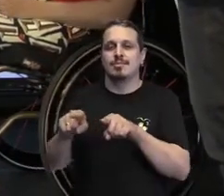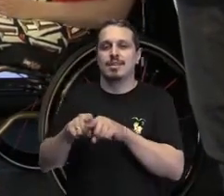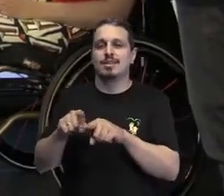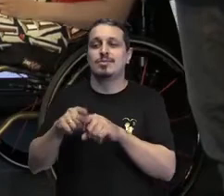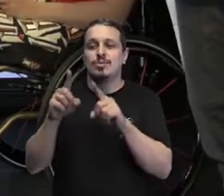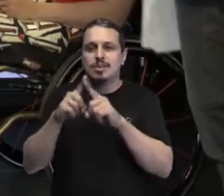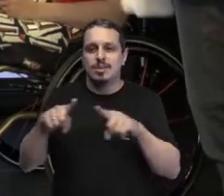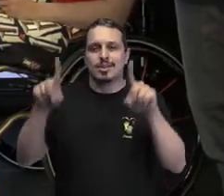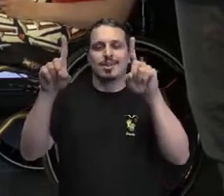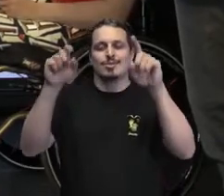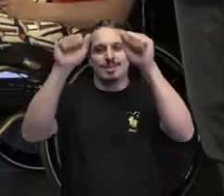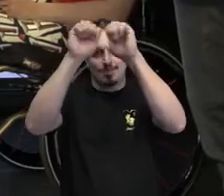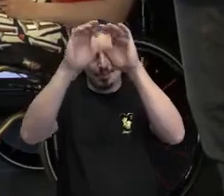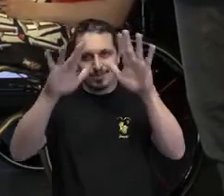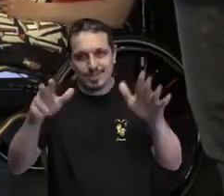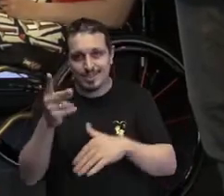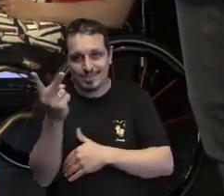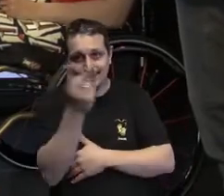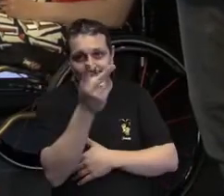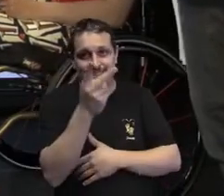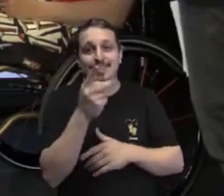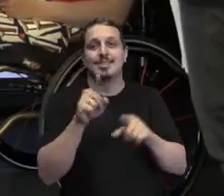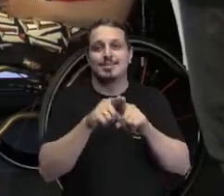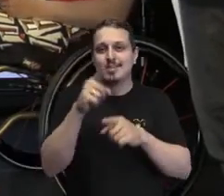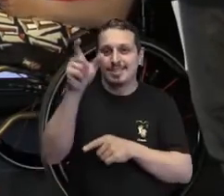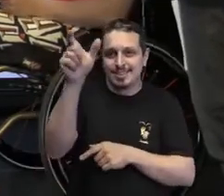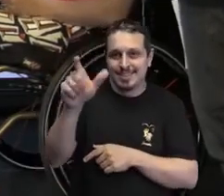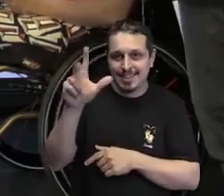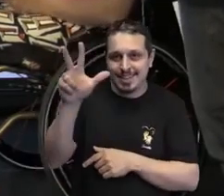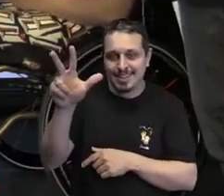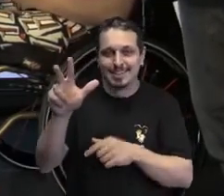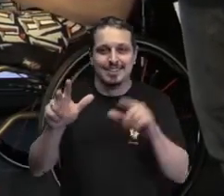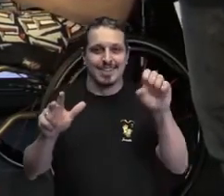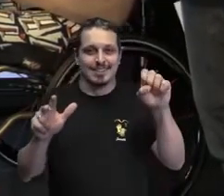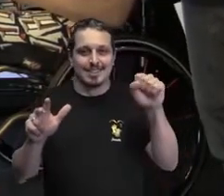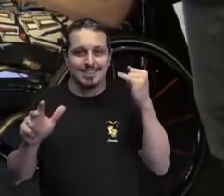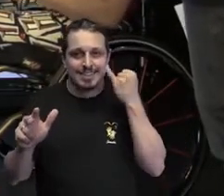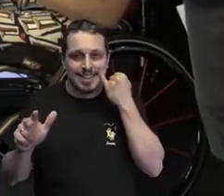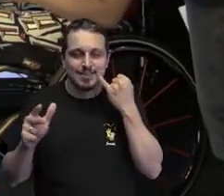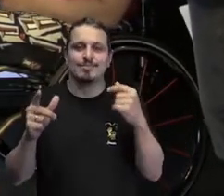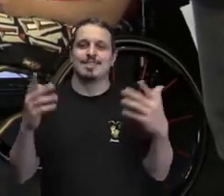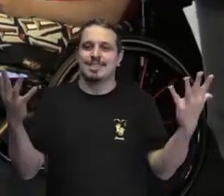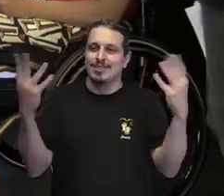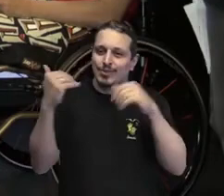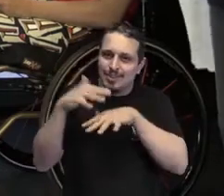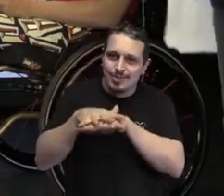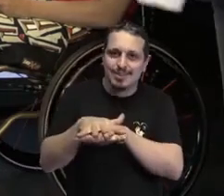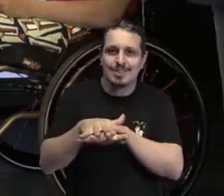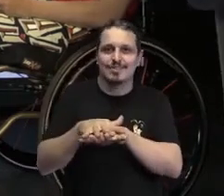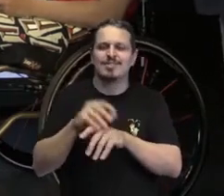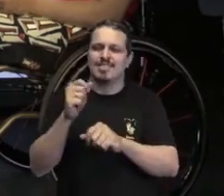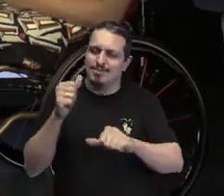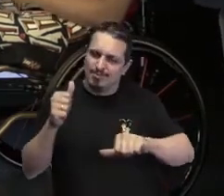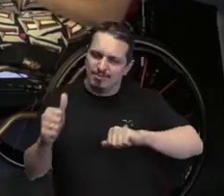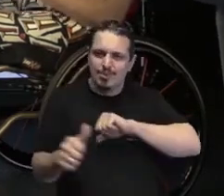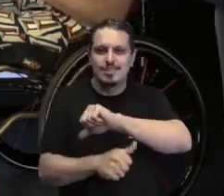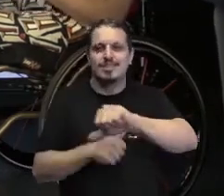vida longa pra nossa inclusão. E que vocês possam espalhar cada vez mais essa voz da mudança e transformação. Obrigado.